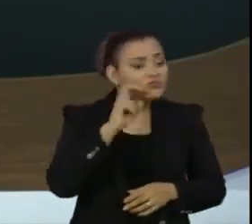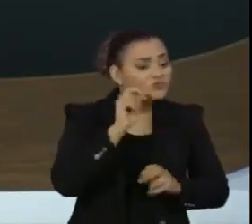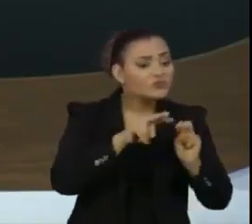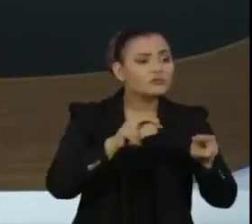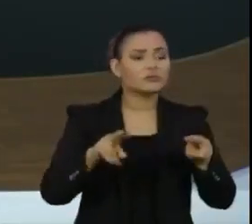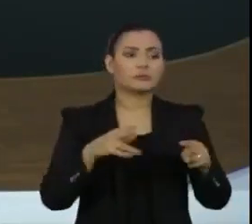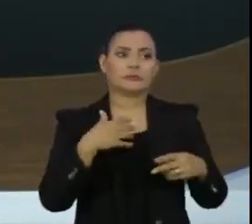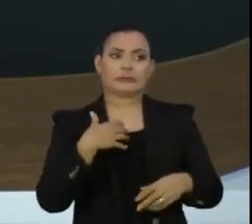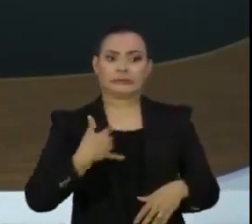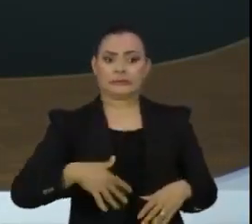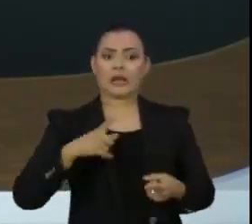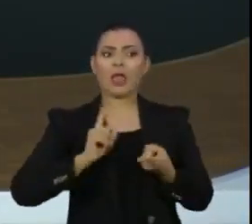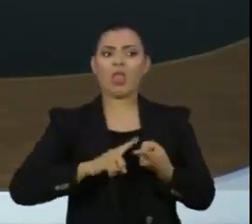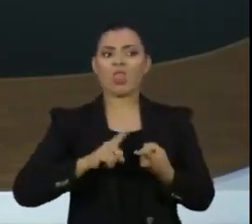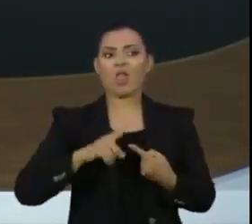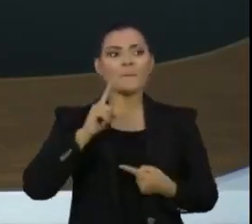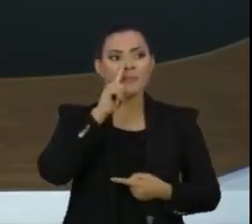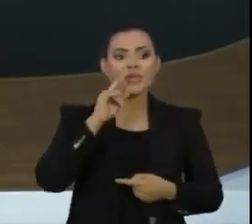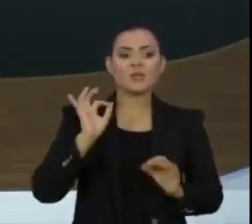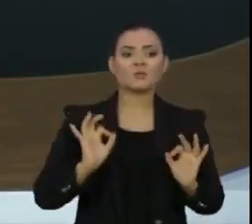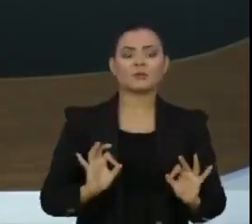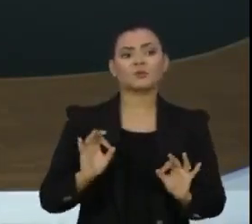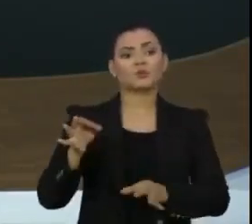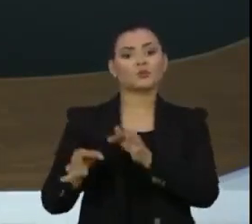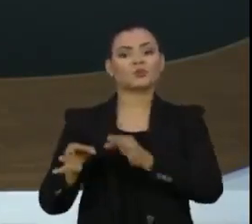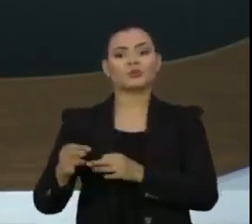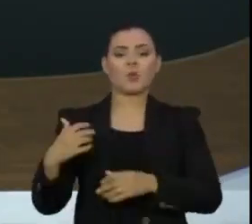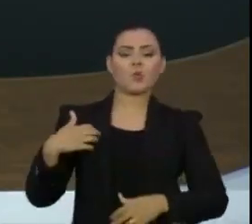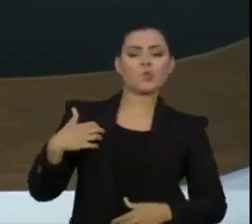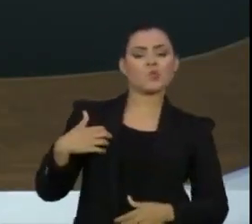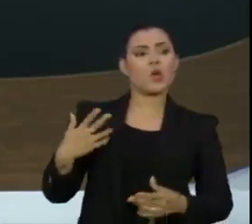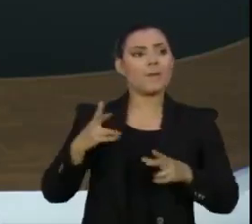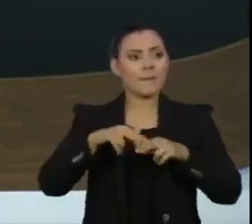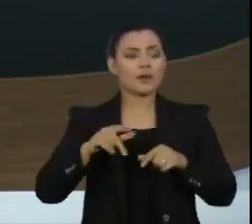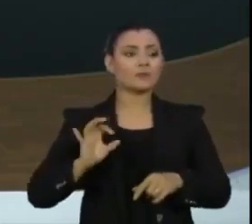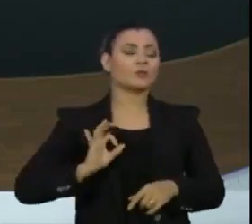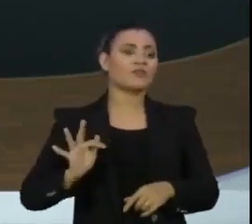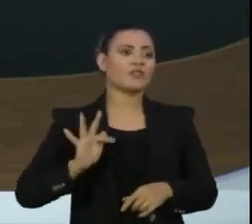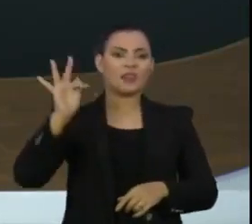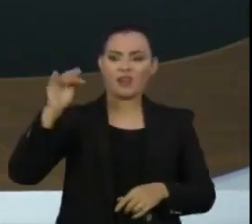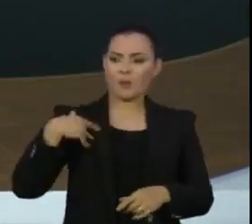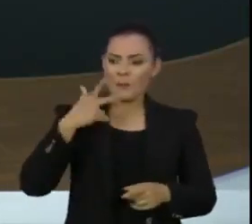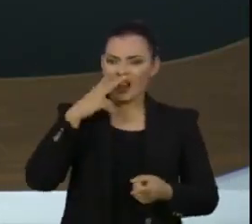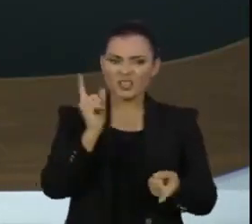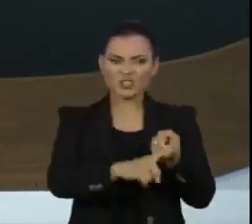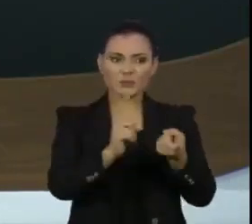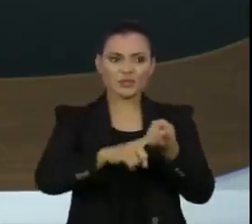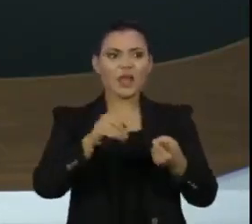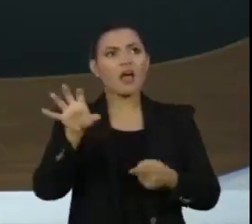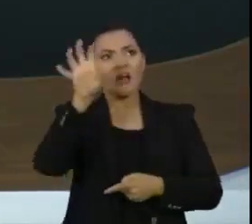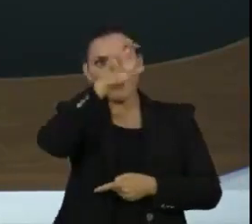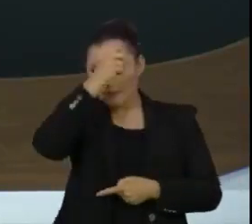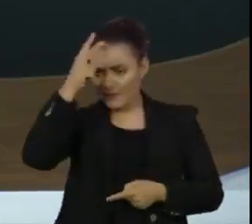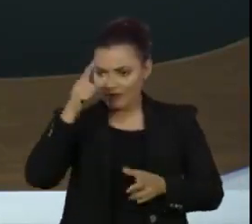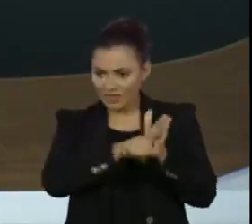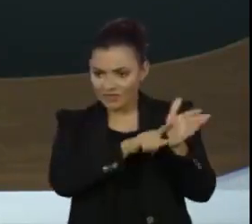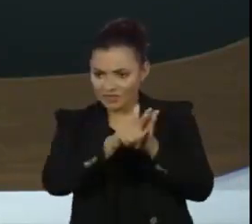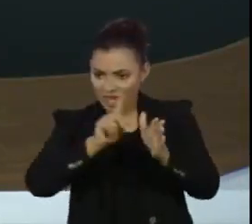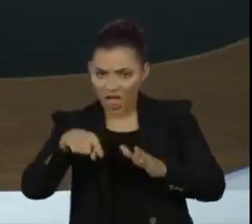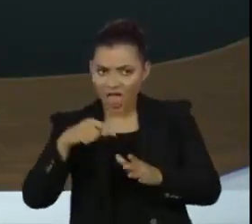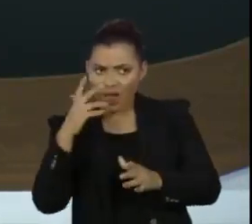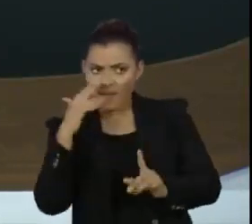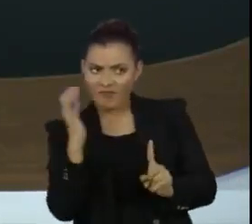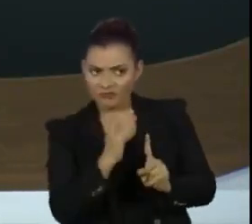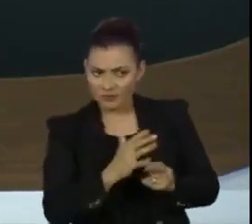ameaça por parte do titular da Justiça e um uso indevido da PF para intimidar adversários e investigadores.